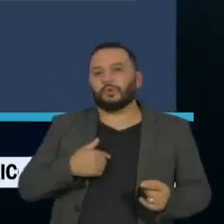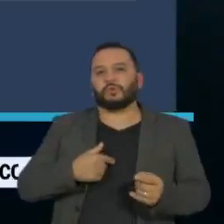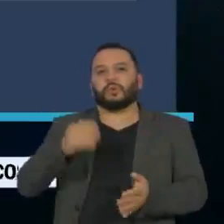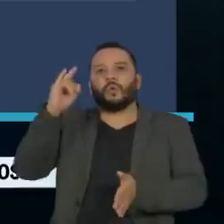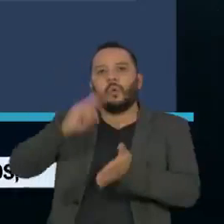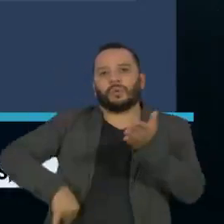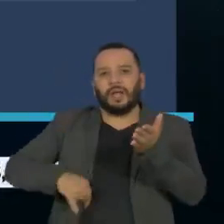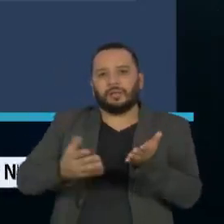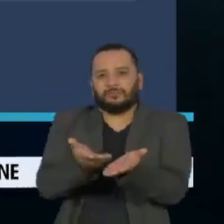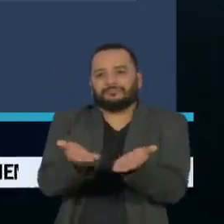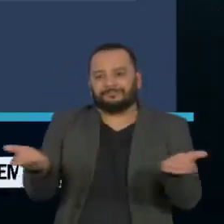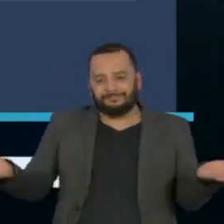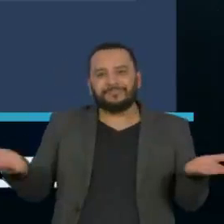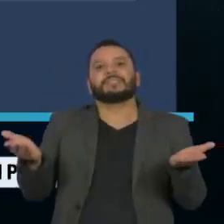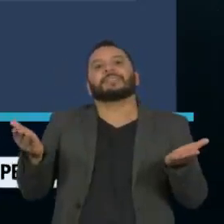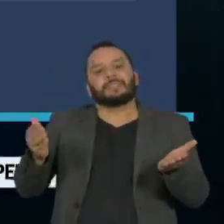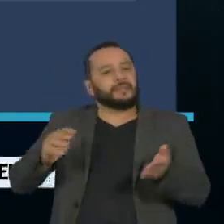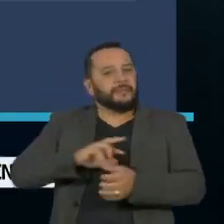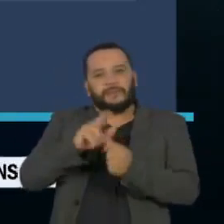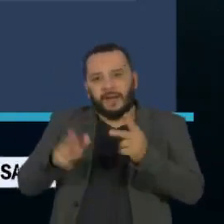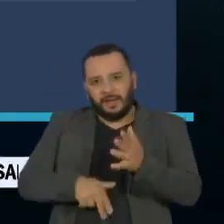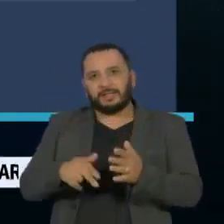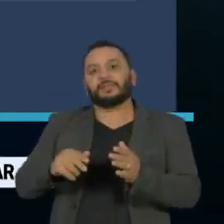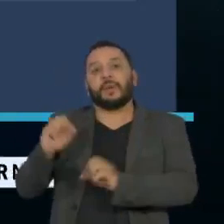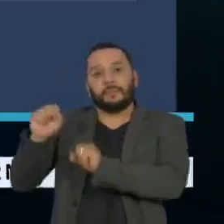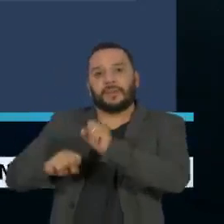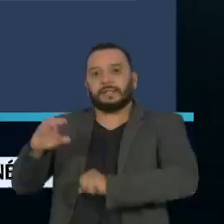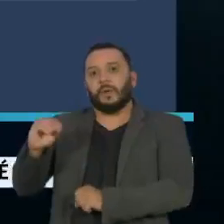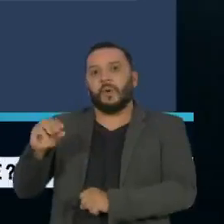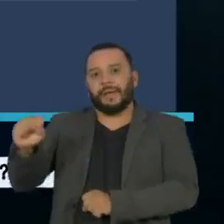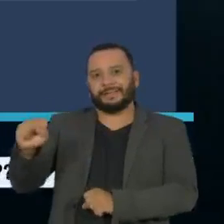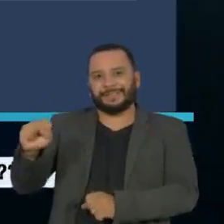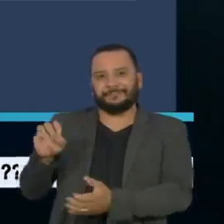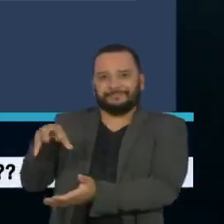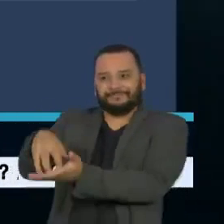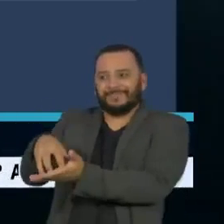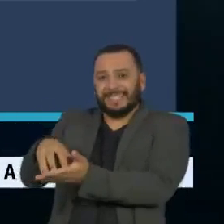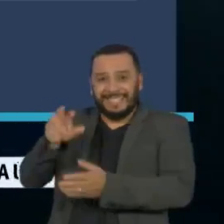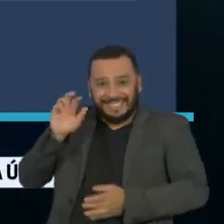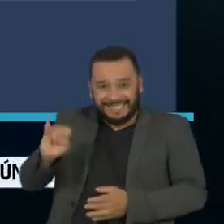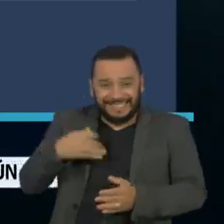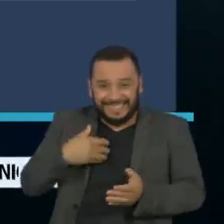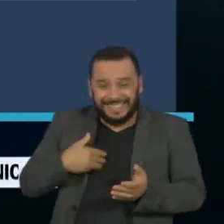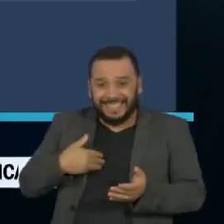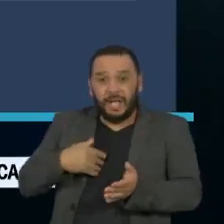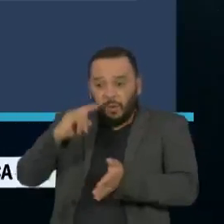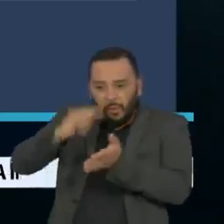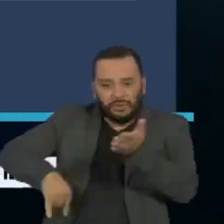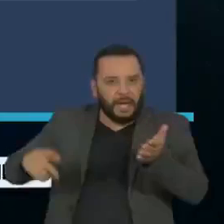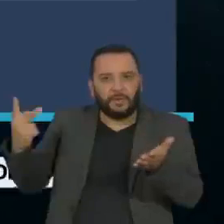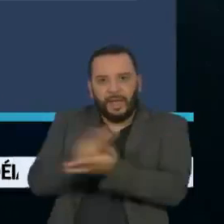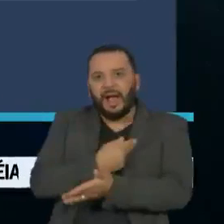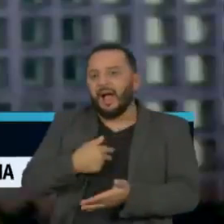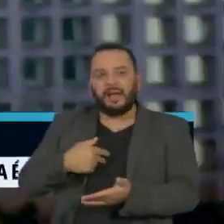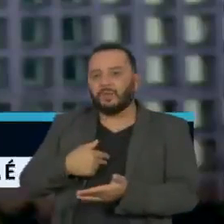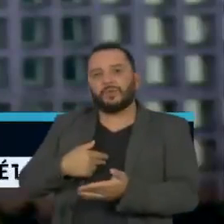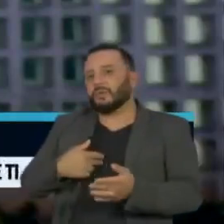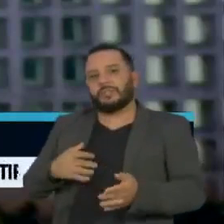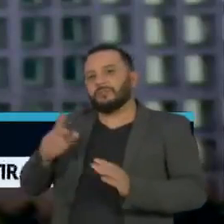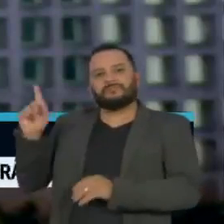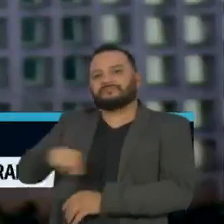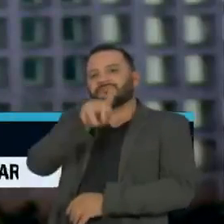firmados com as organizações sociais de saúde apontadas, e que irá rompê-los caso as irregularidades sejam comprovadas.